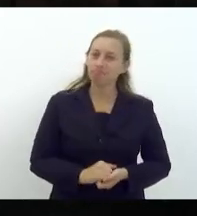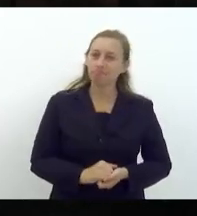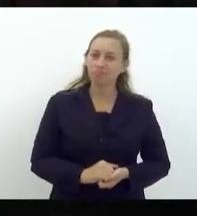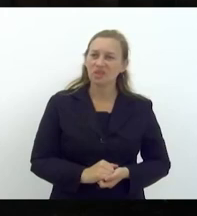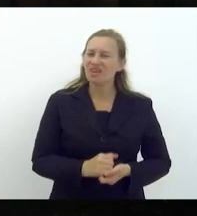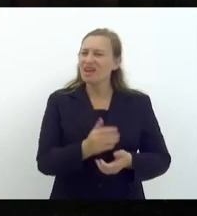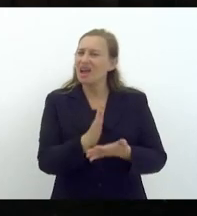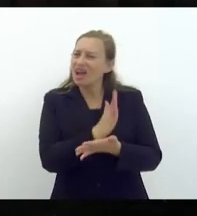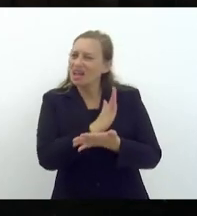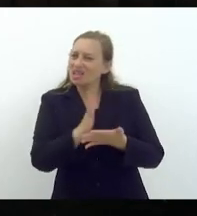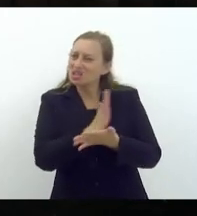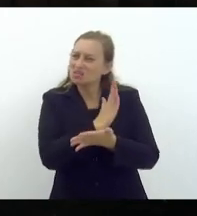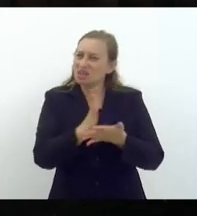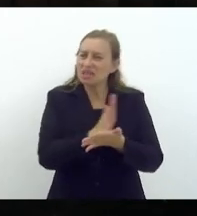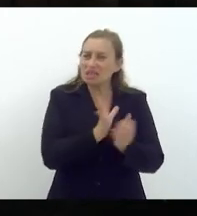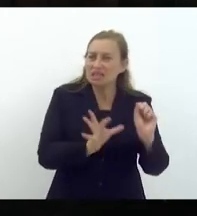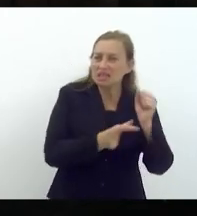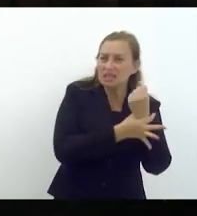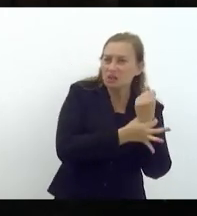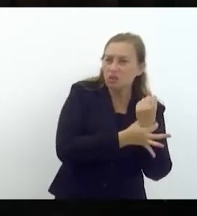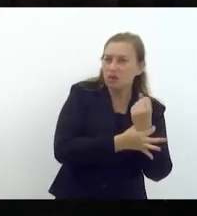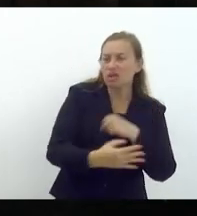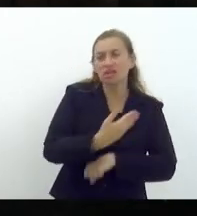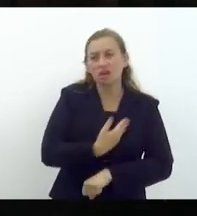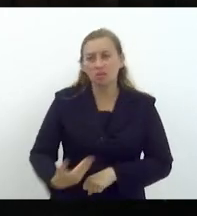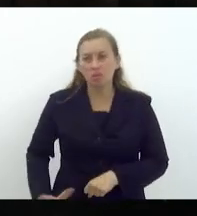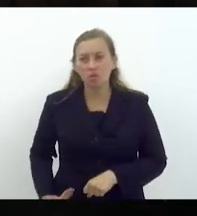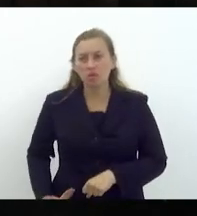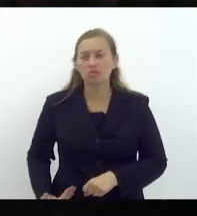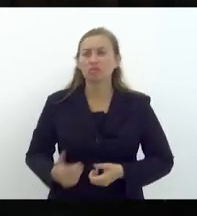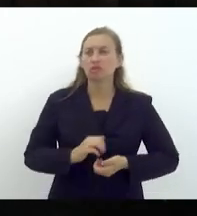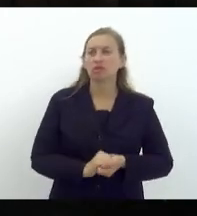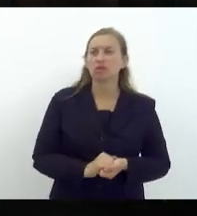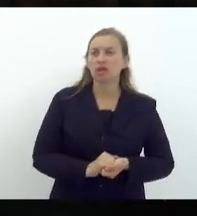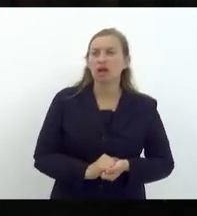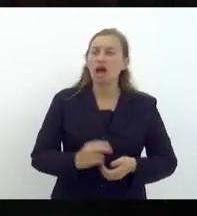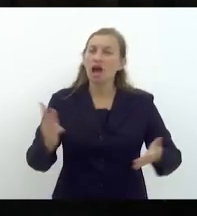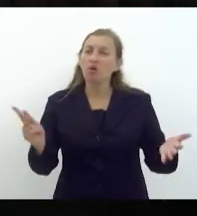Muitas vezes, seja o agente de segurança pública, ele participa de uma ocorrência.